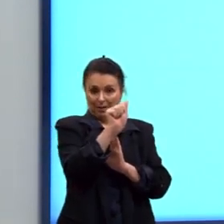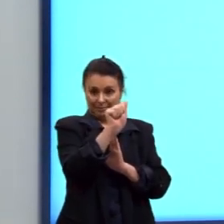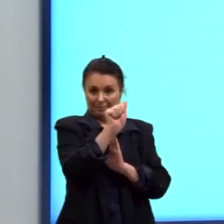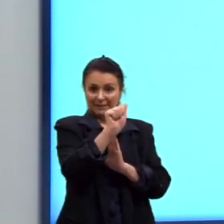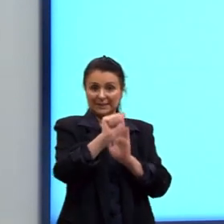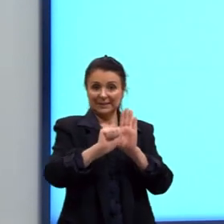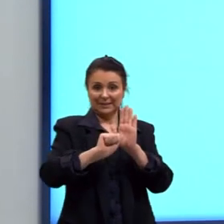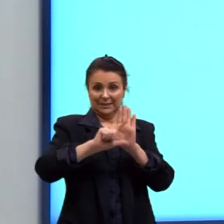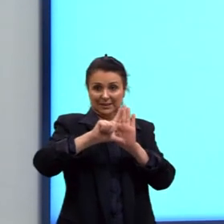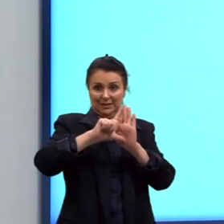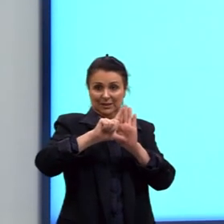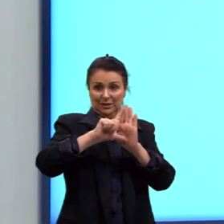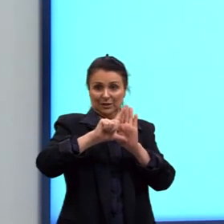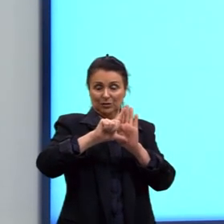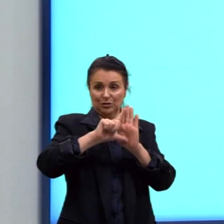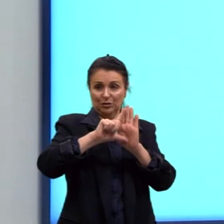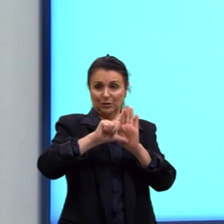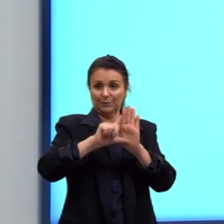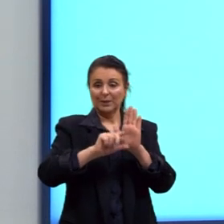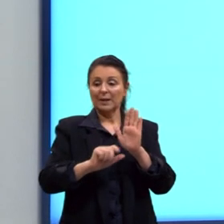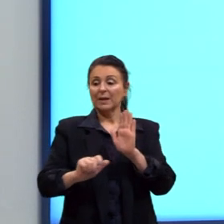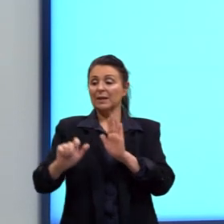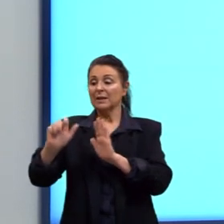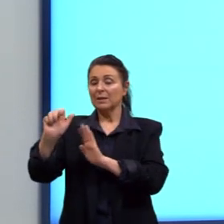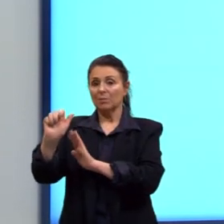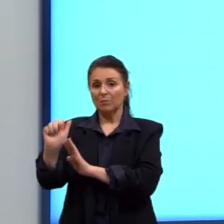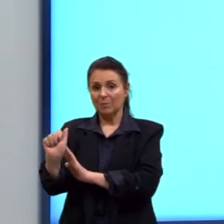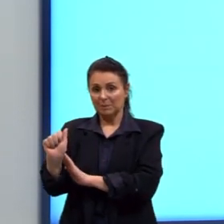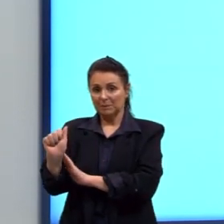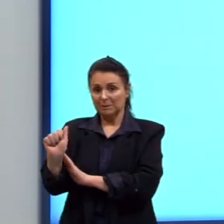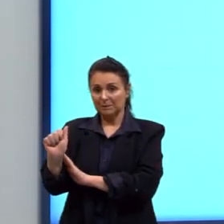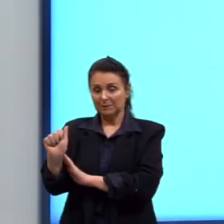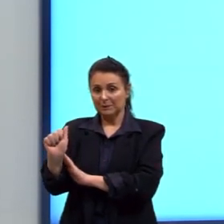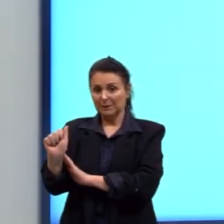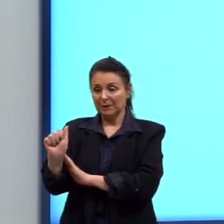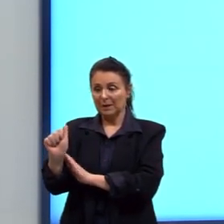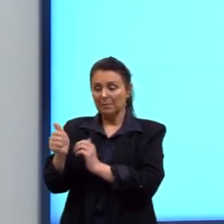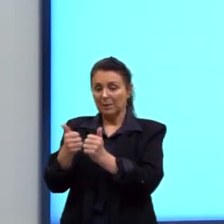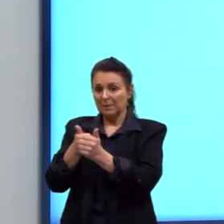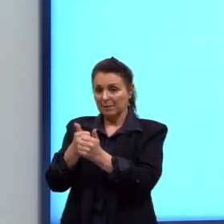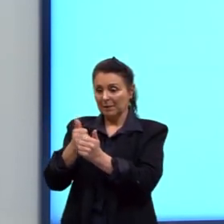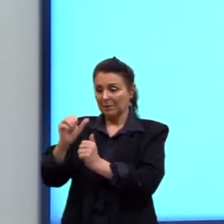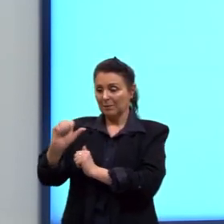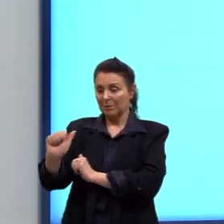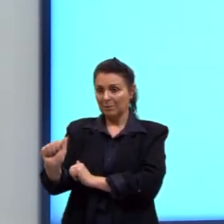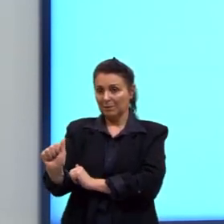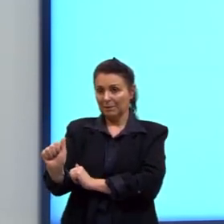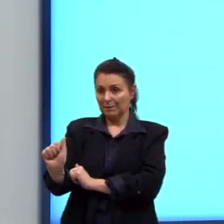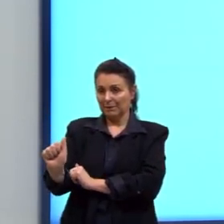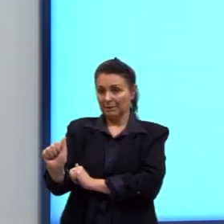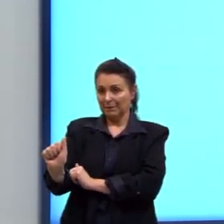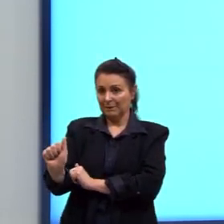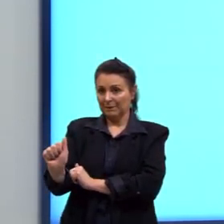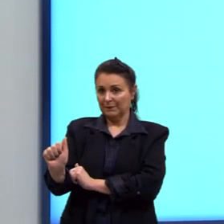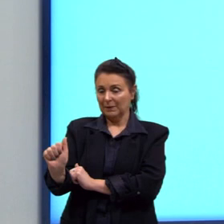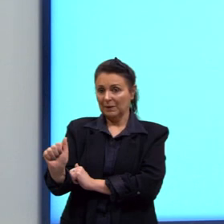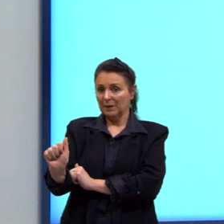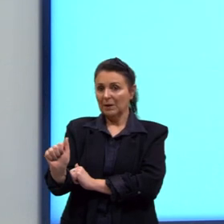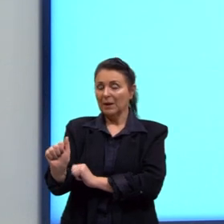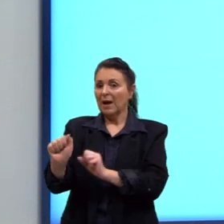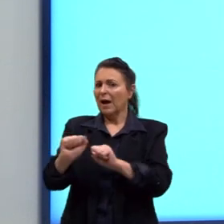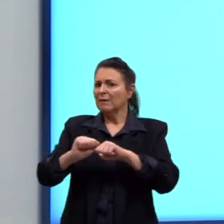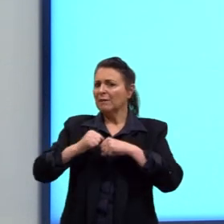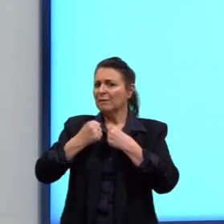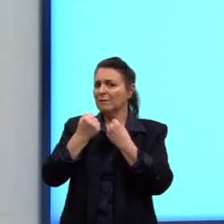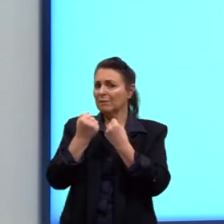E pela carga menor na área mais próxima B. Essa aqui. A força